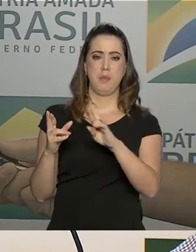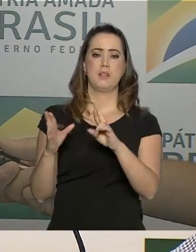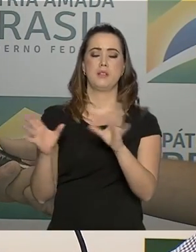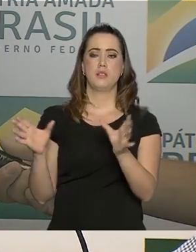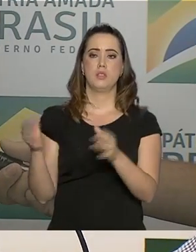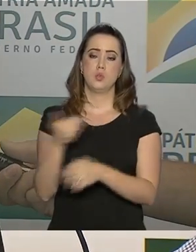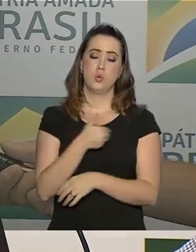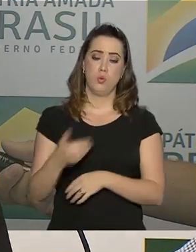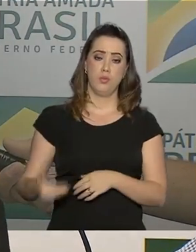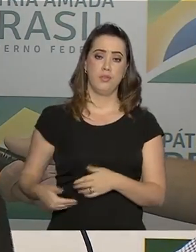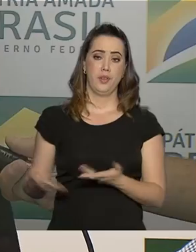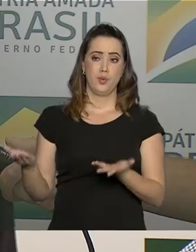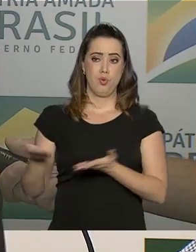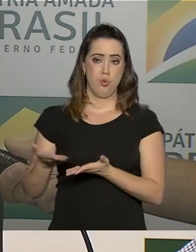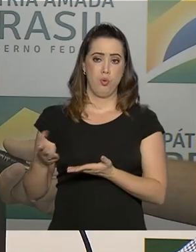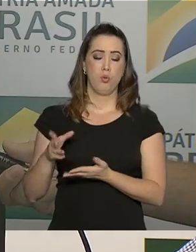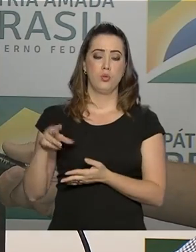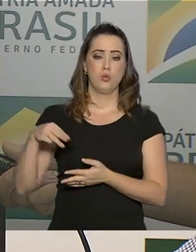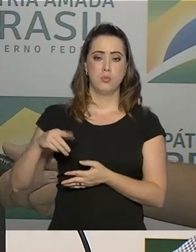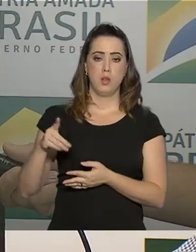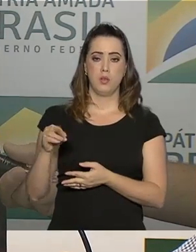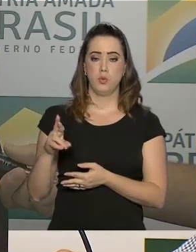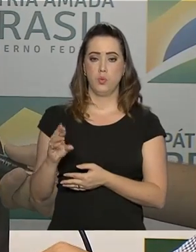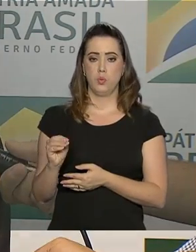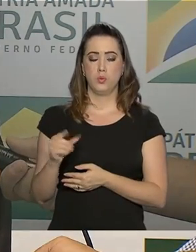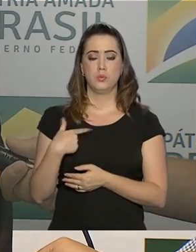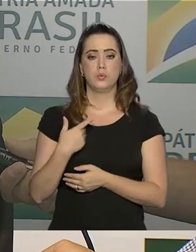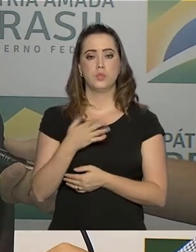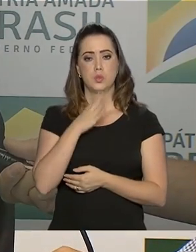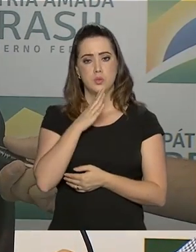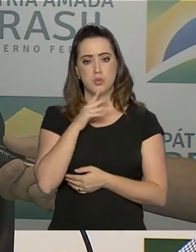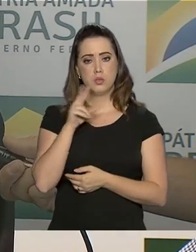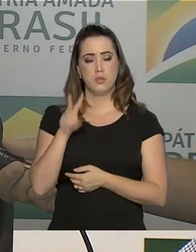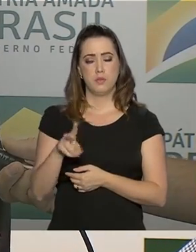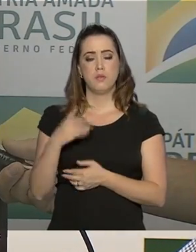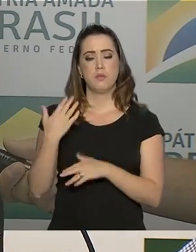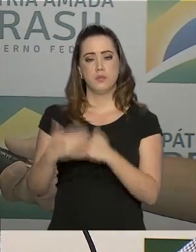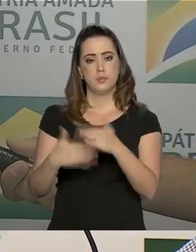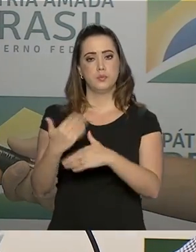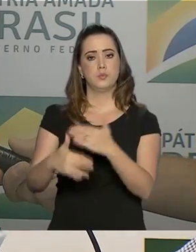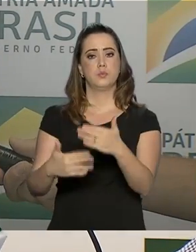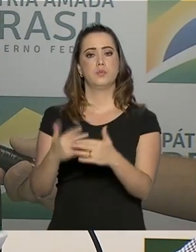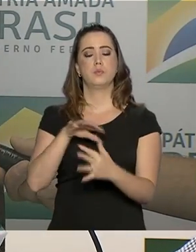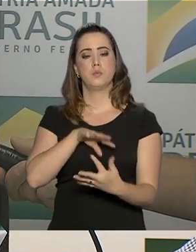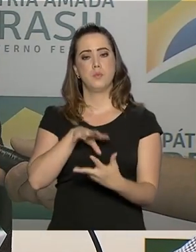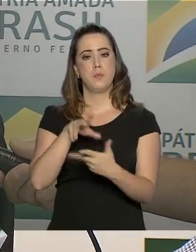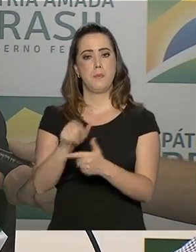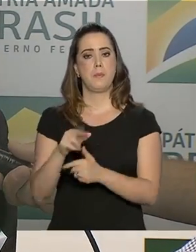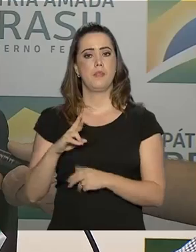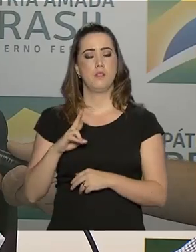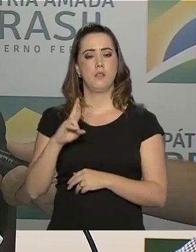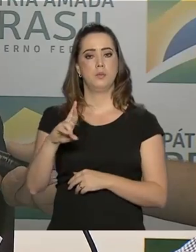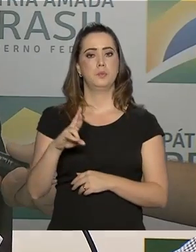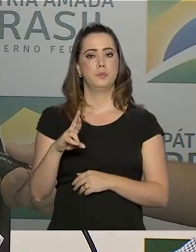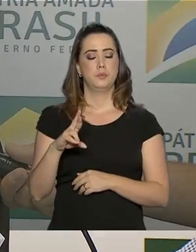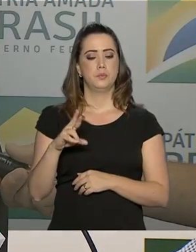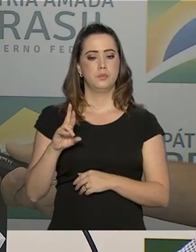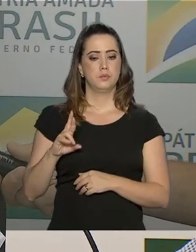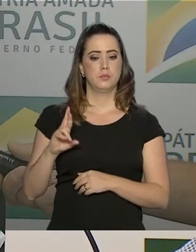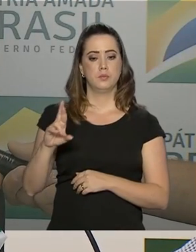E estamos trabalhando para que sejam reconhecidos nos organismos internacionais representantes do